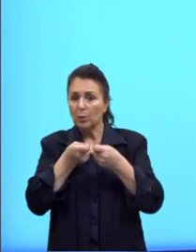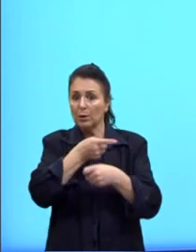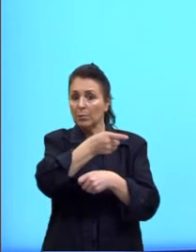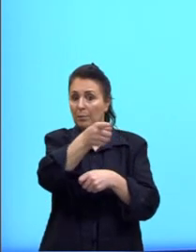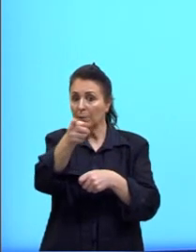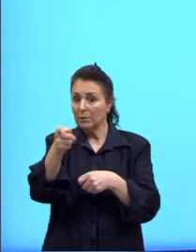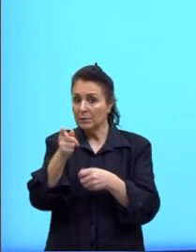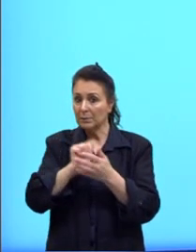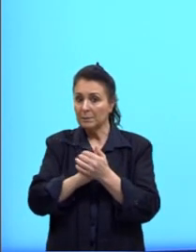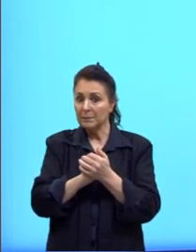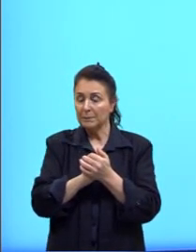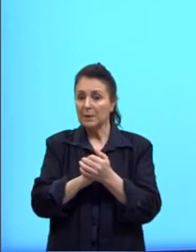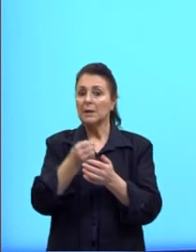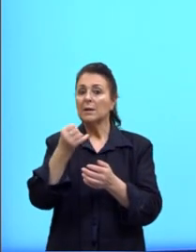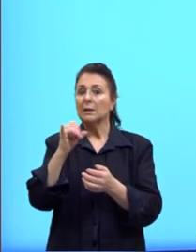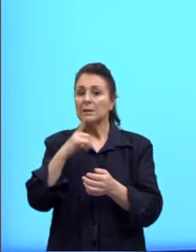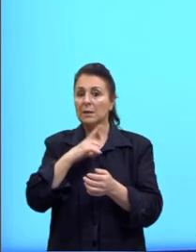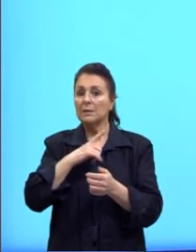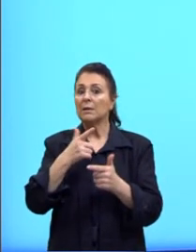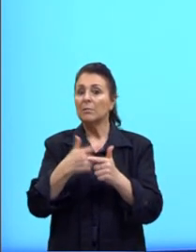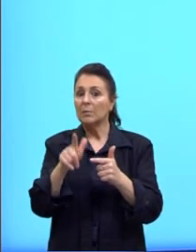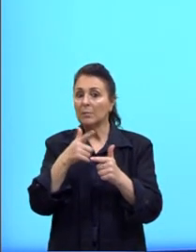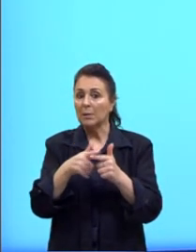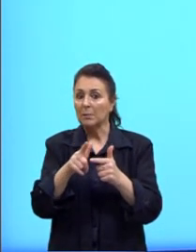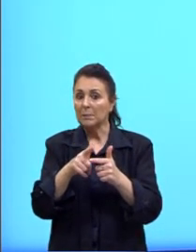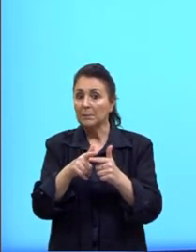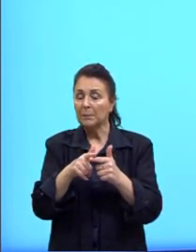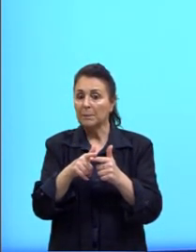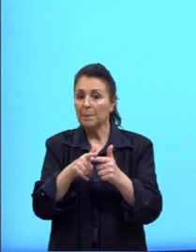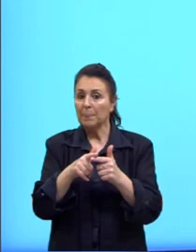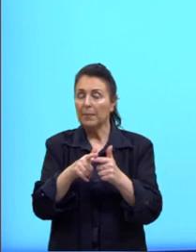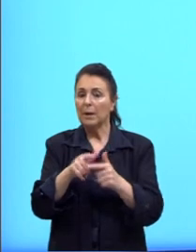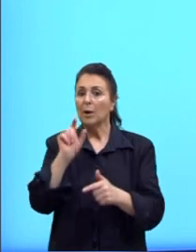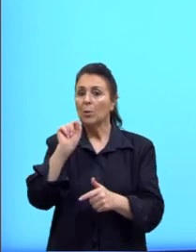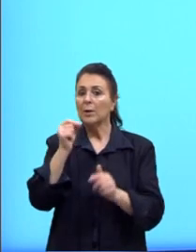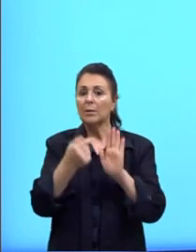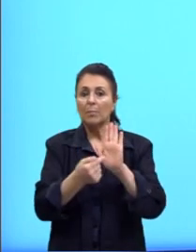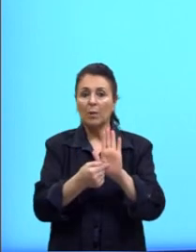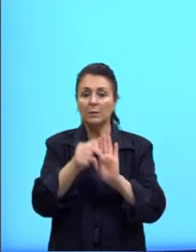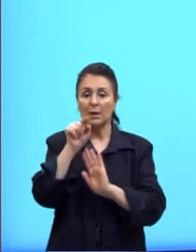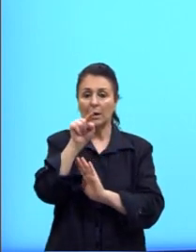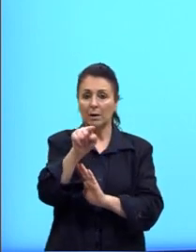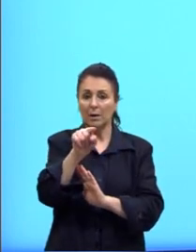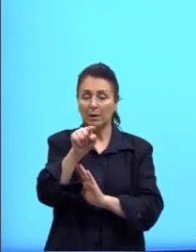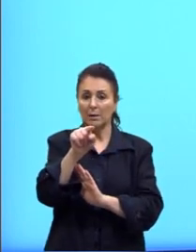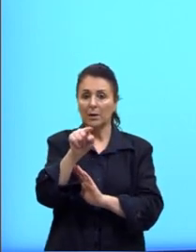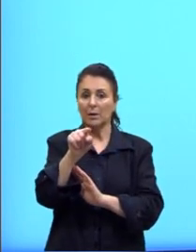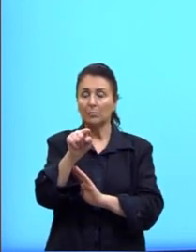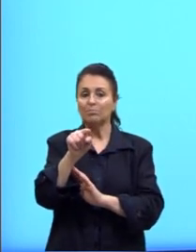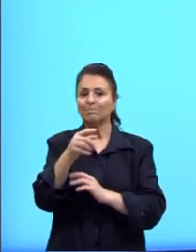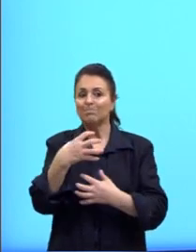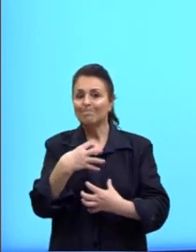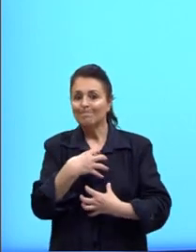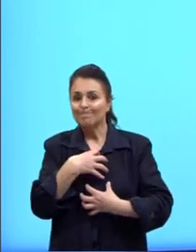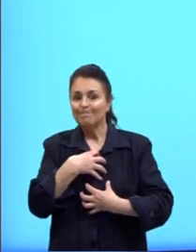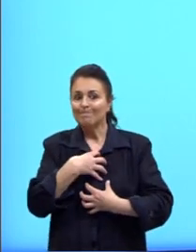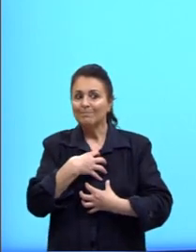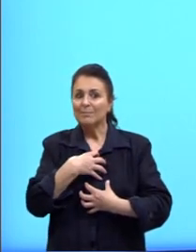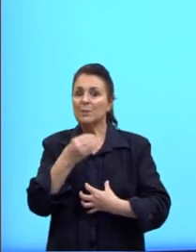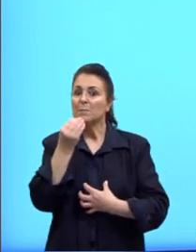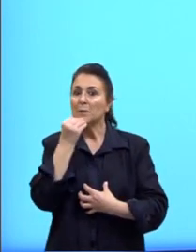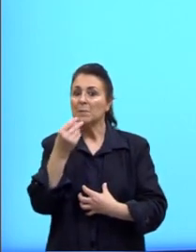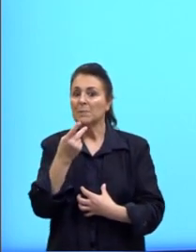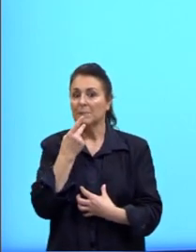para você, né? Se eles tiverem problema. Tá? O que que me mostra aqui? Uma situação provável.